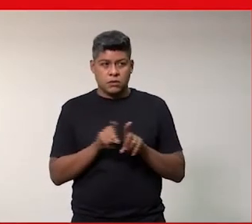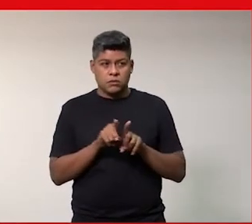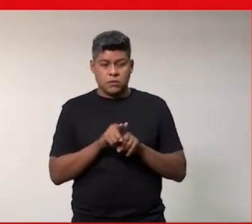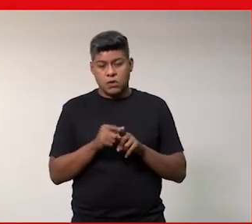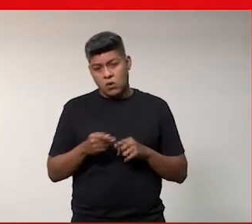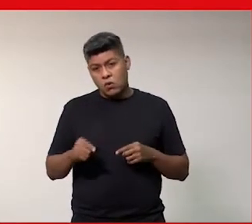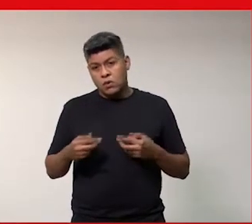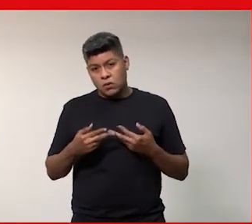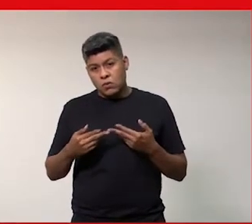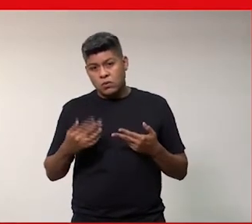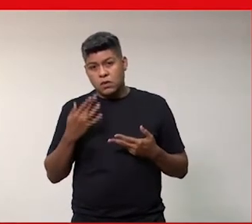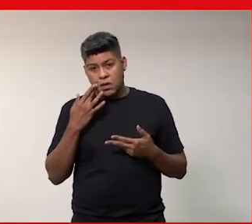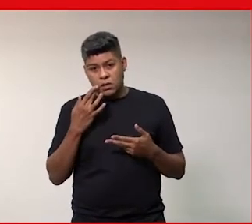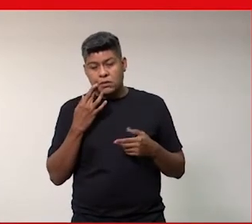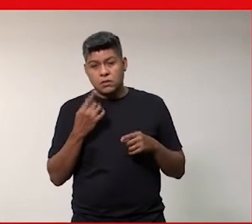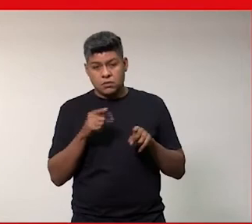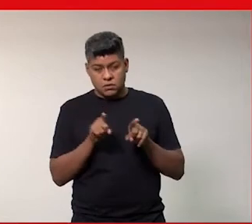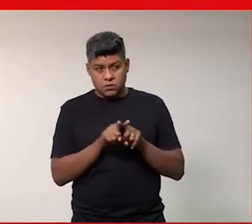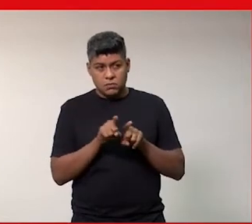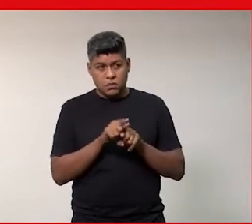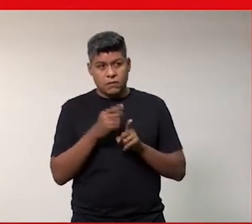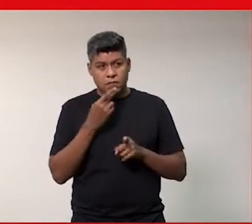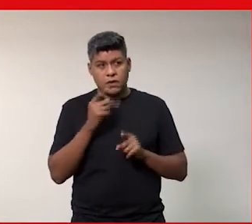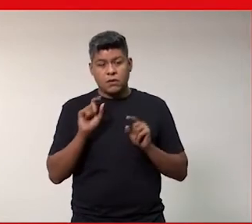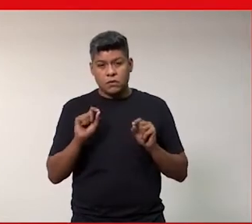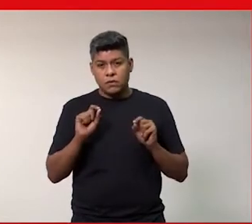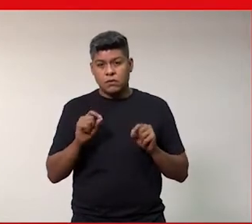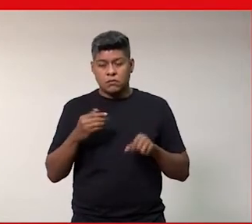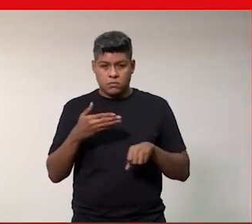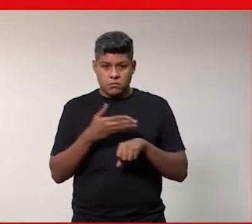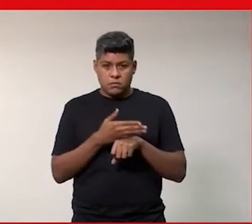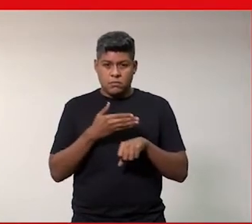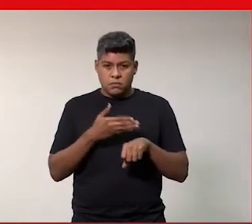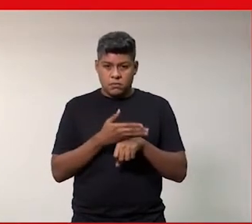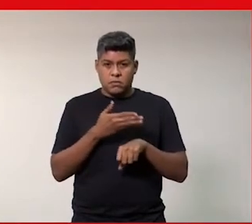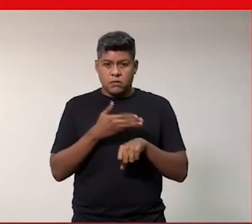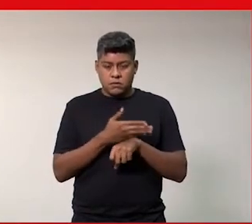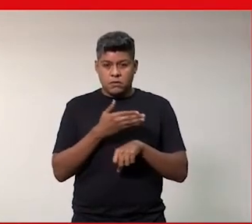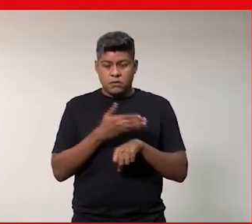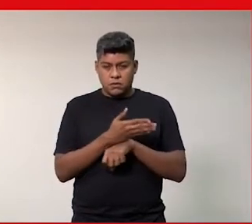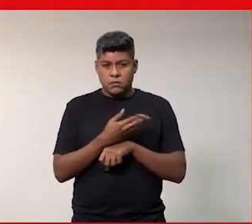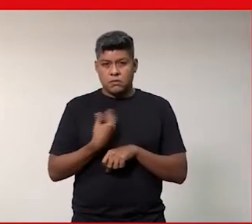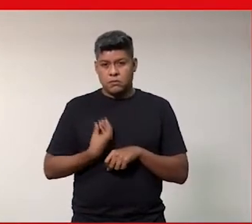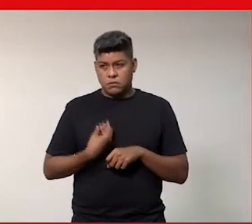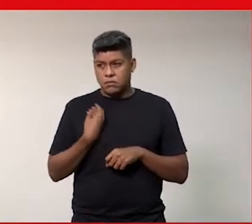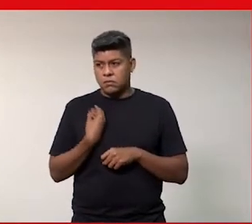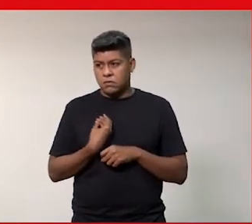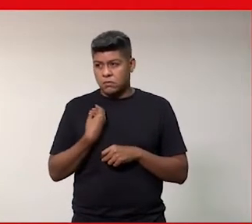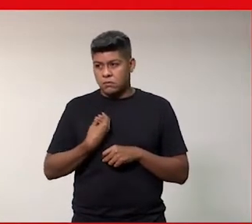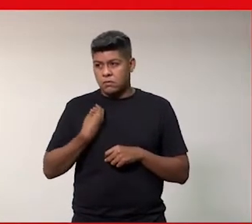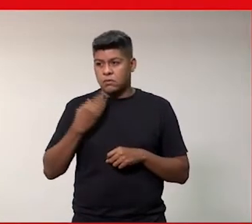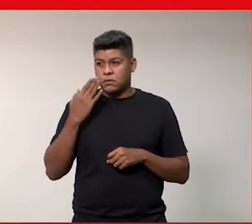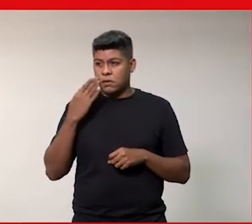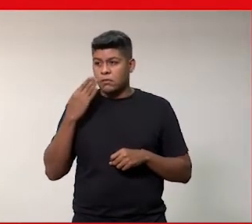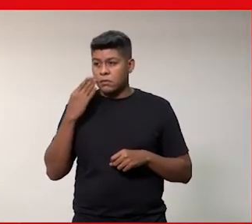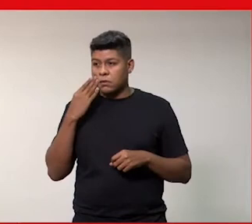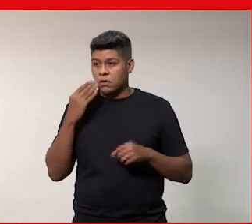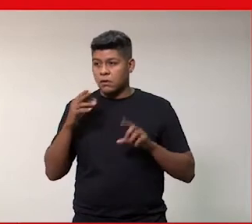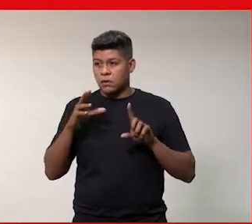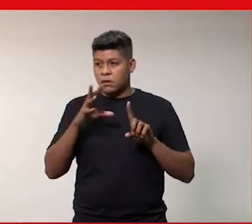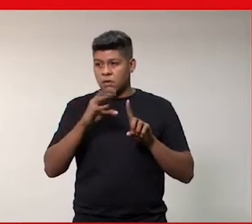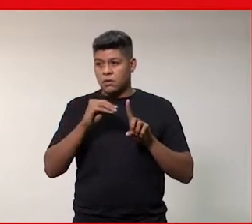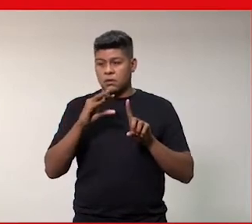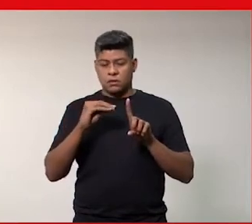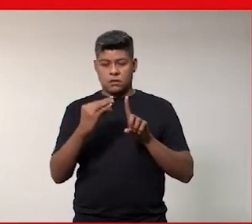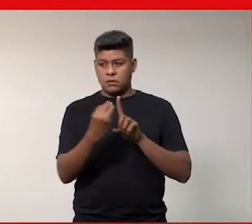uma outra questão que eu acho que a gente precisa também falar é a questão de assédio moral e assédio sexual que acontece nesses ambientes corporativos assim como acontece